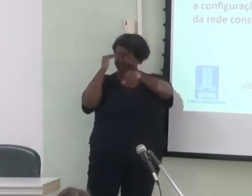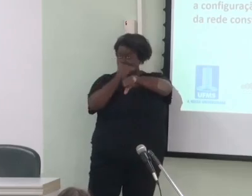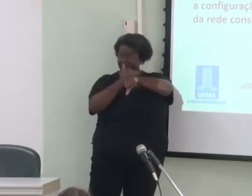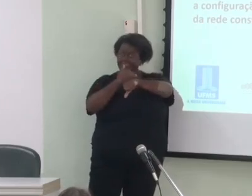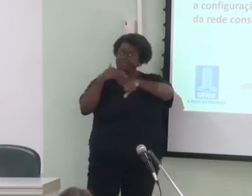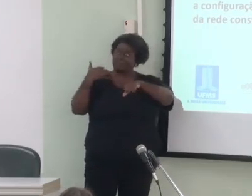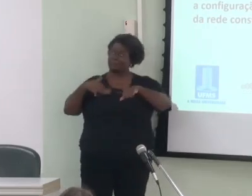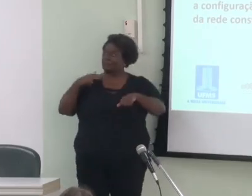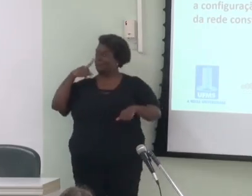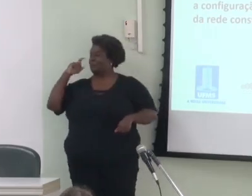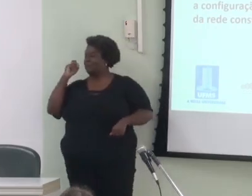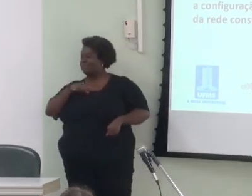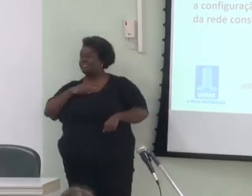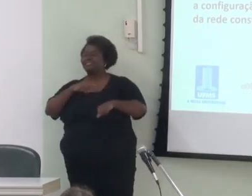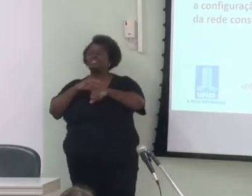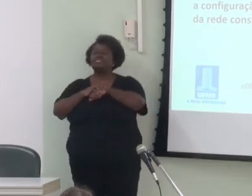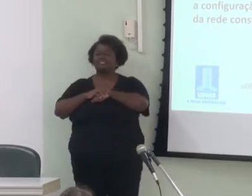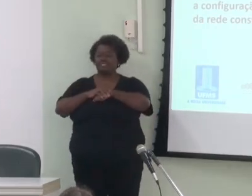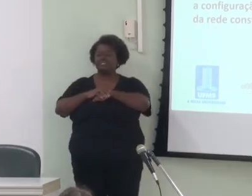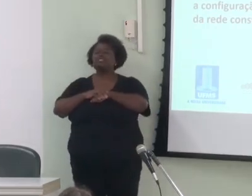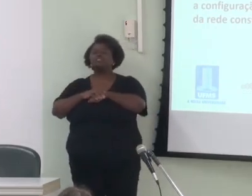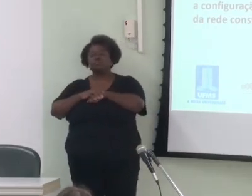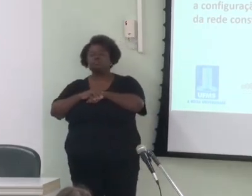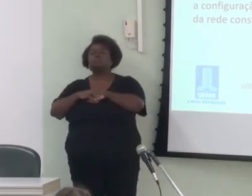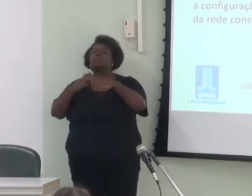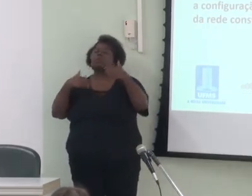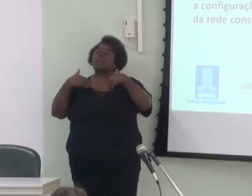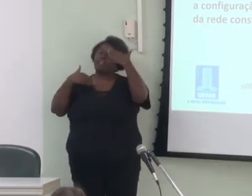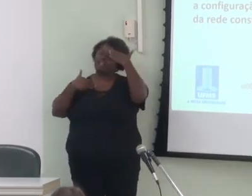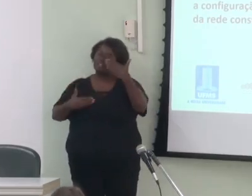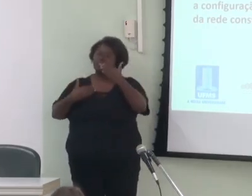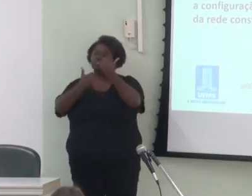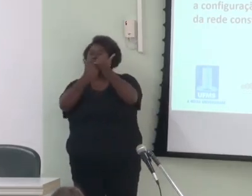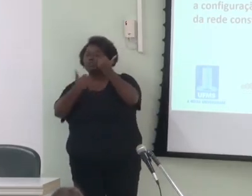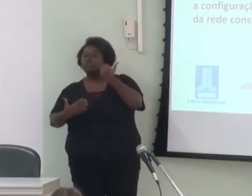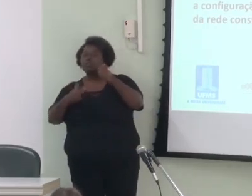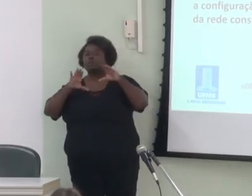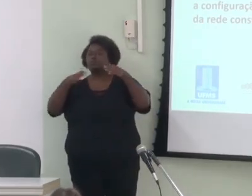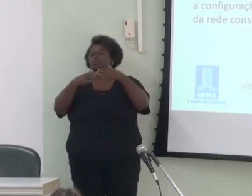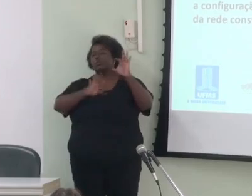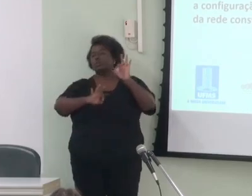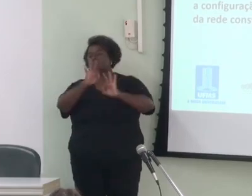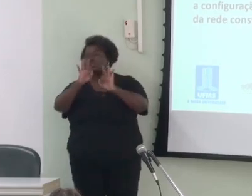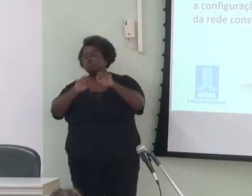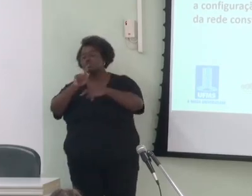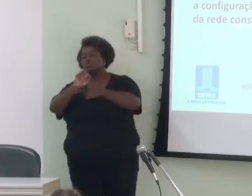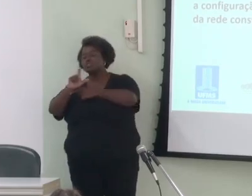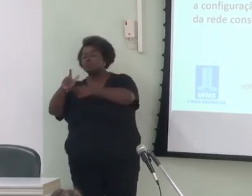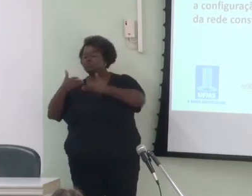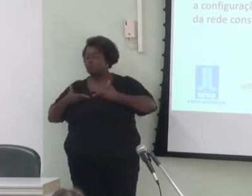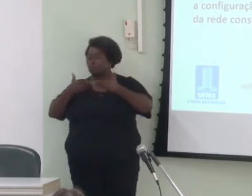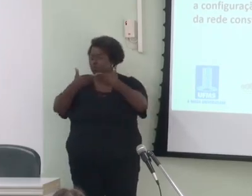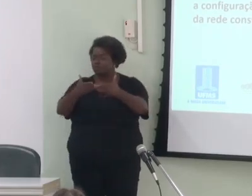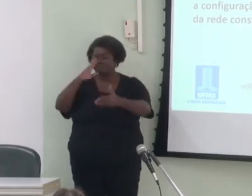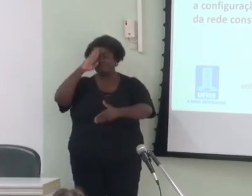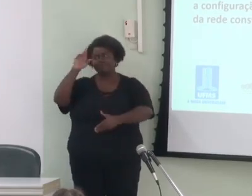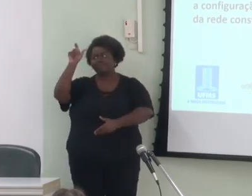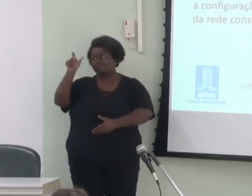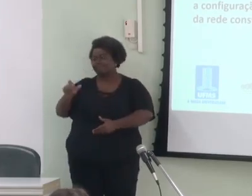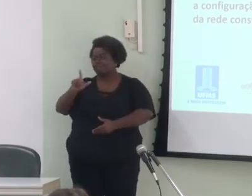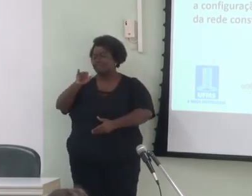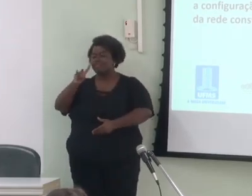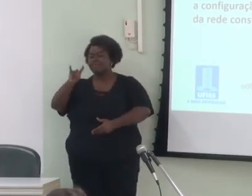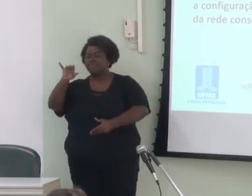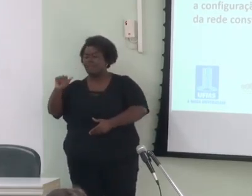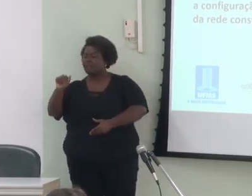em nome de quem agradeço a diretoria e comissão organizadora do GEL pelo convite especialmente a Lívia por todo o